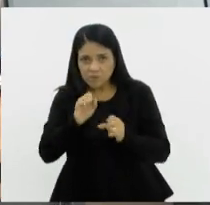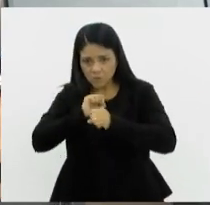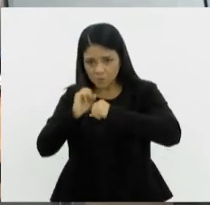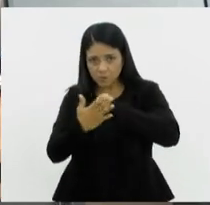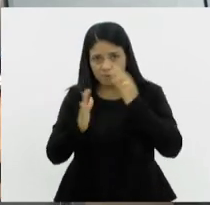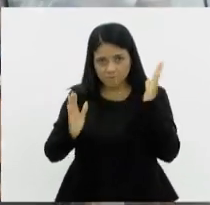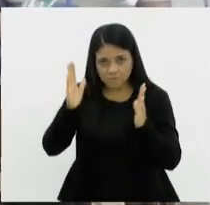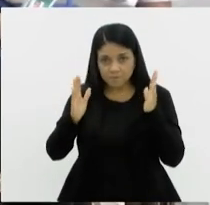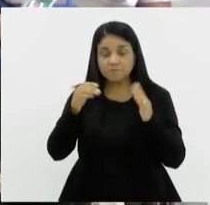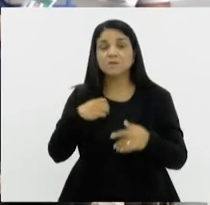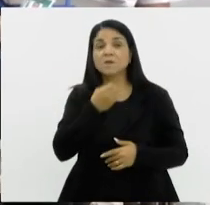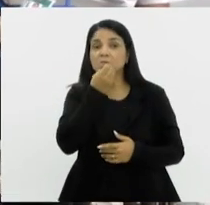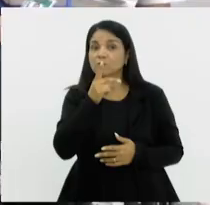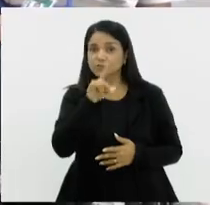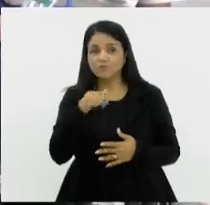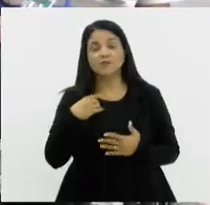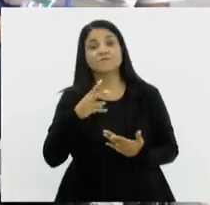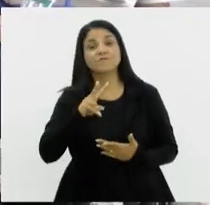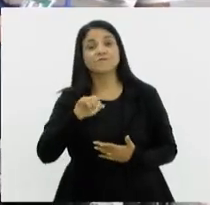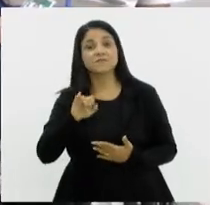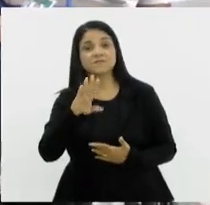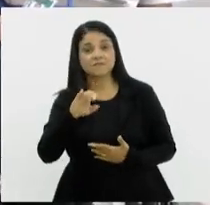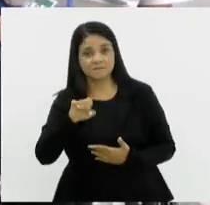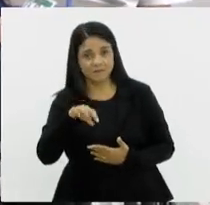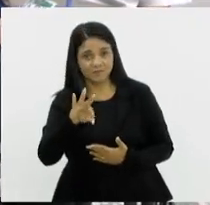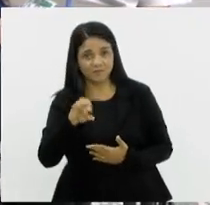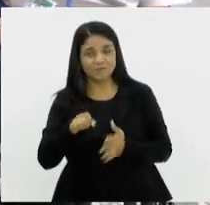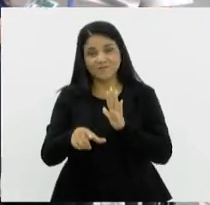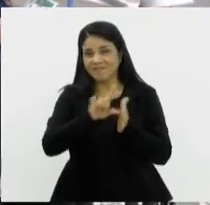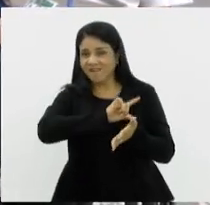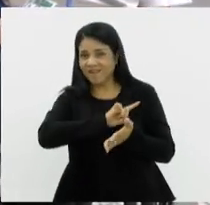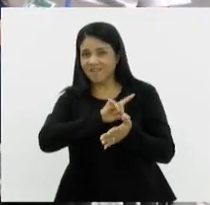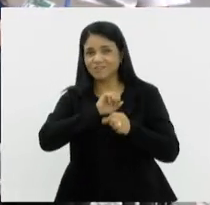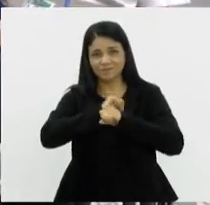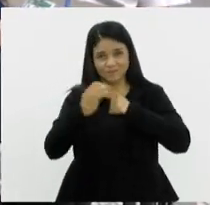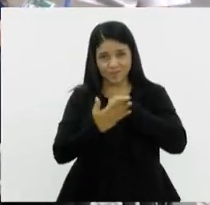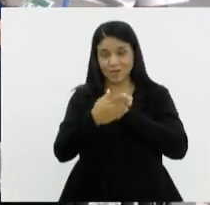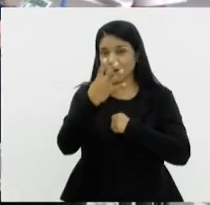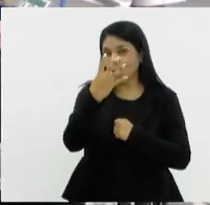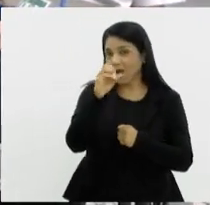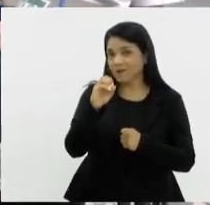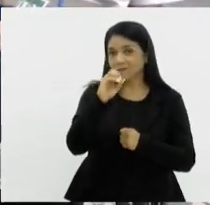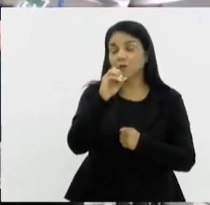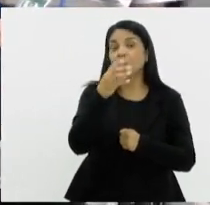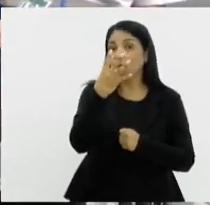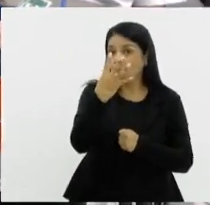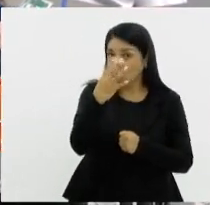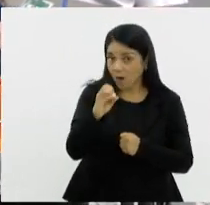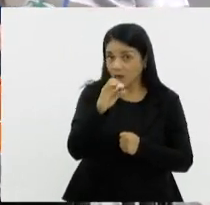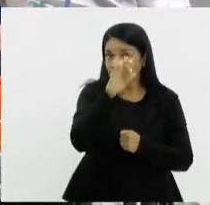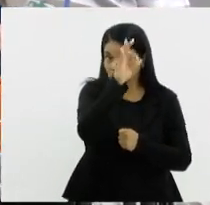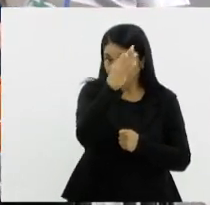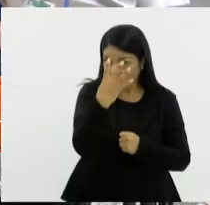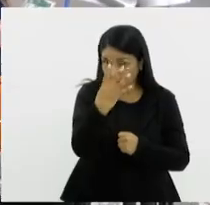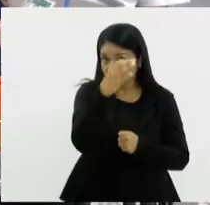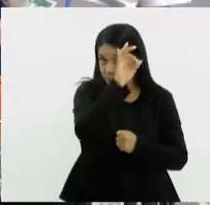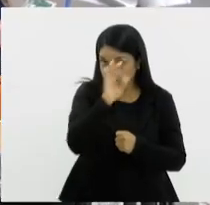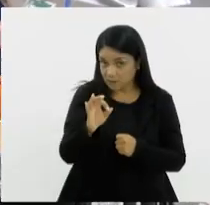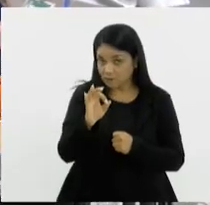Bom dia, Vicente. É isso mesmo. Antes da pandemia, esse percentual era de 4%, mas aí com o isolamento